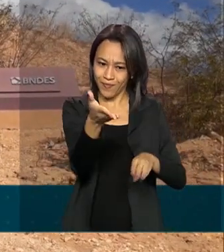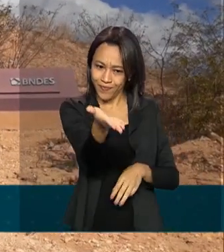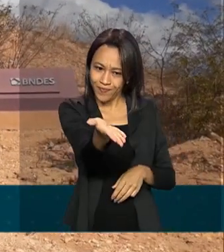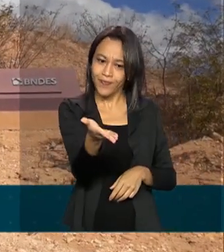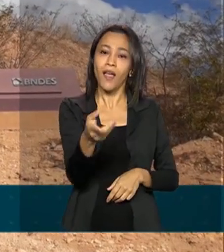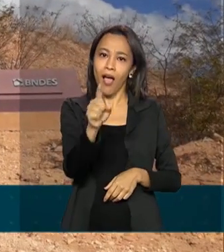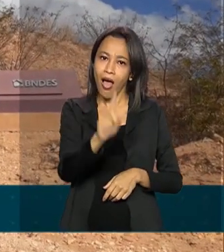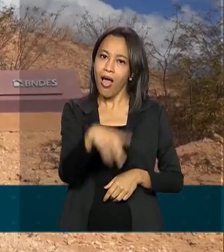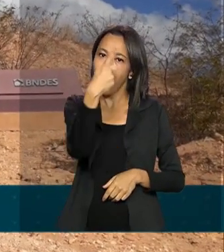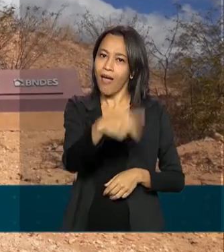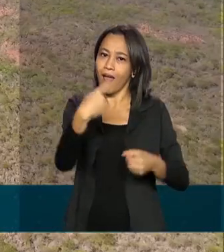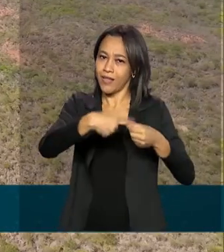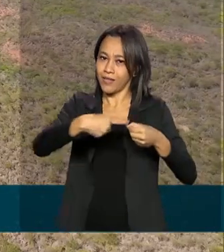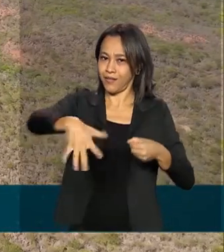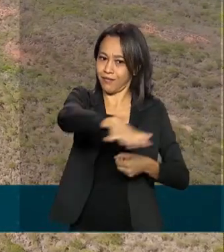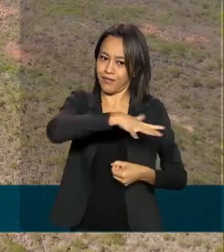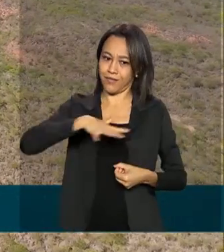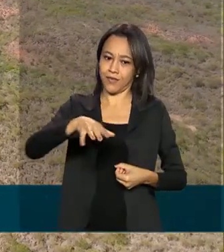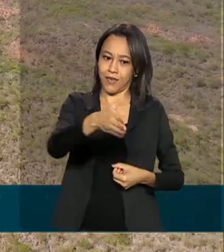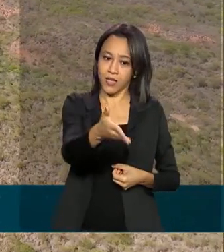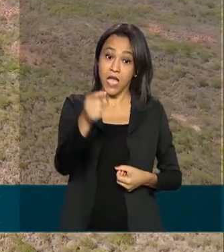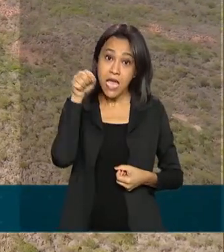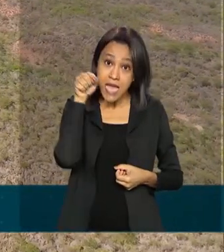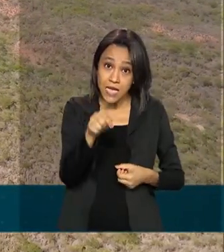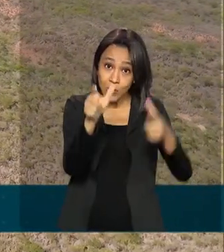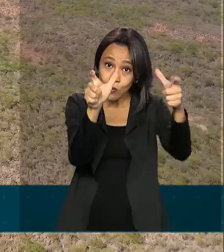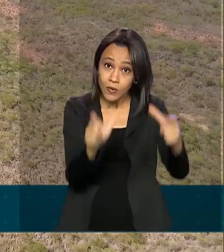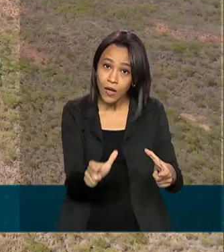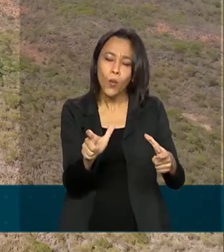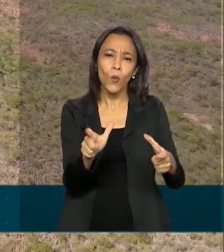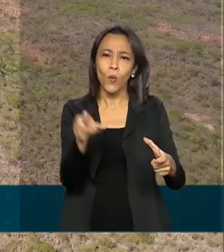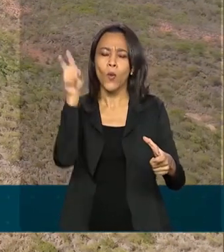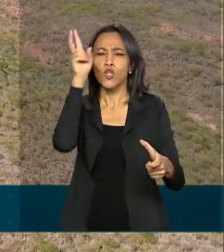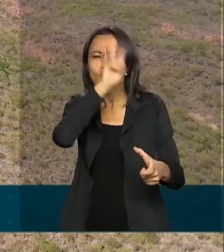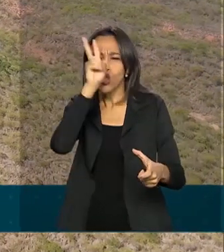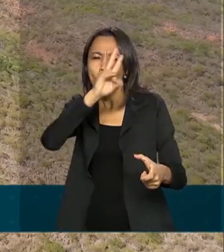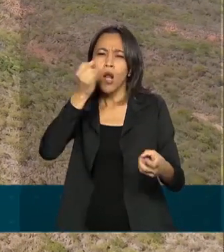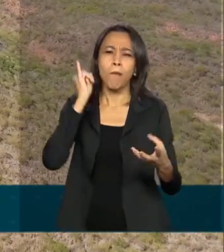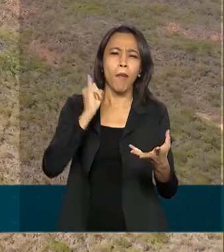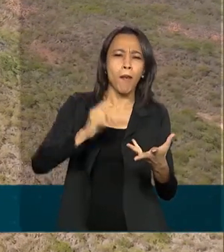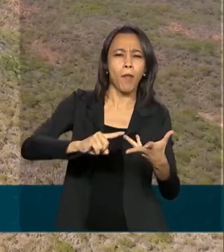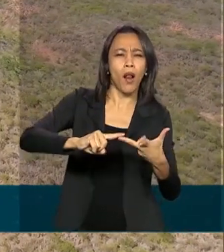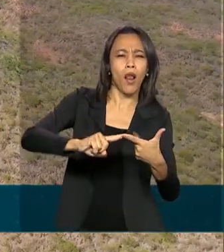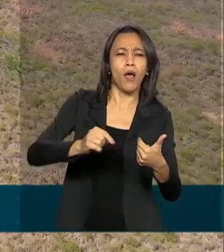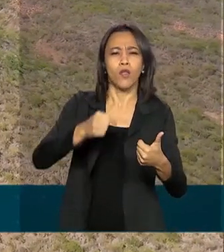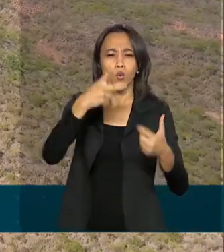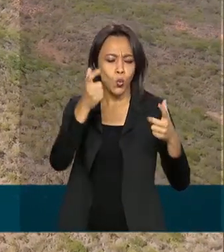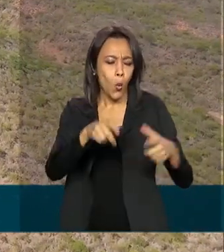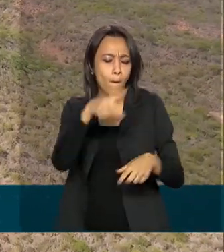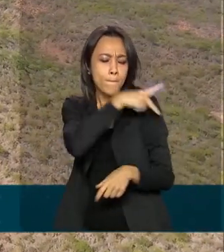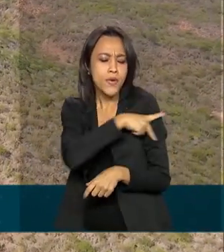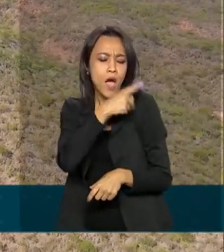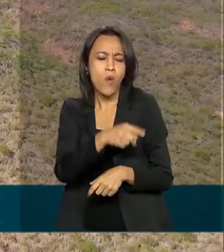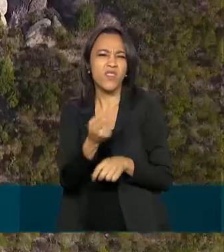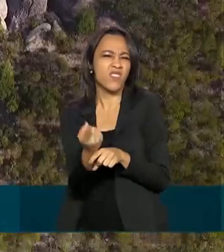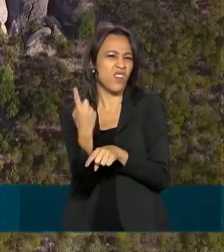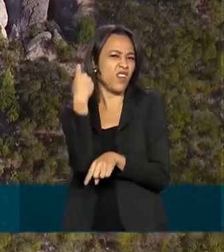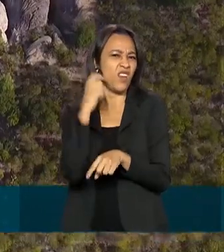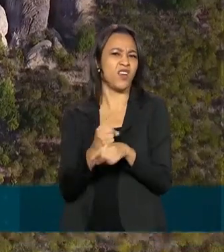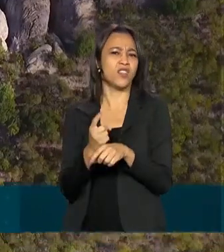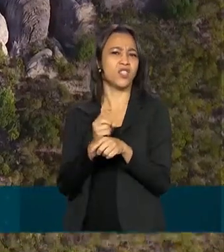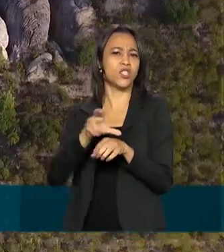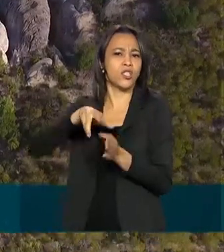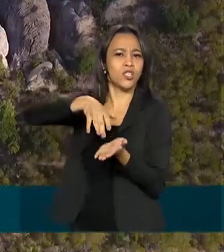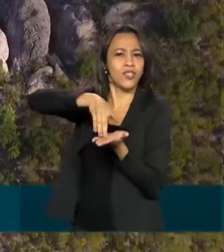cidade de São Raimundo Nonato. O museu conta a história da terra onde fica o Piauí, desde a época dos dinossauros até a